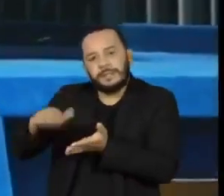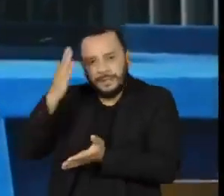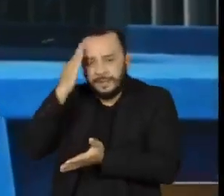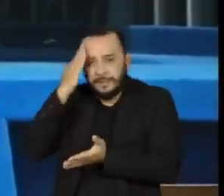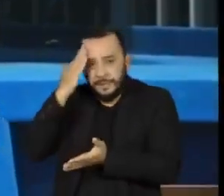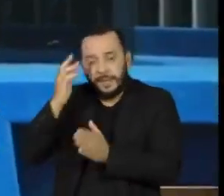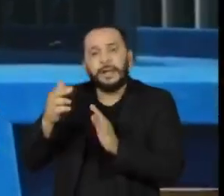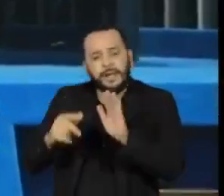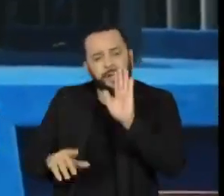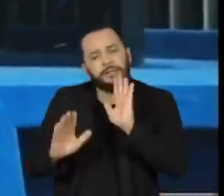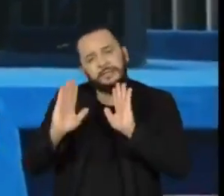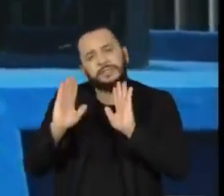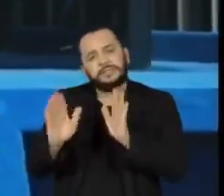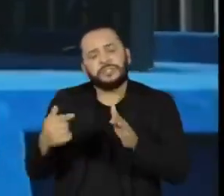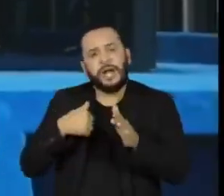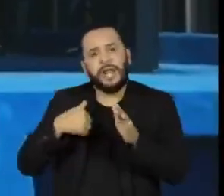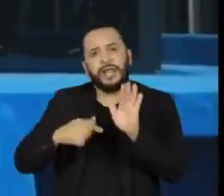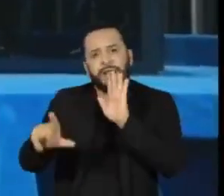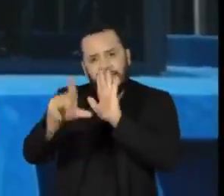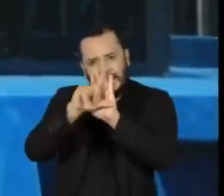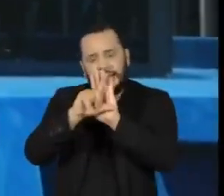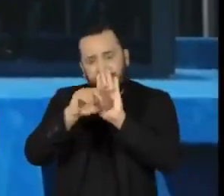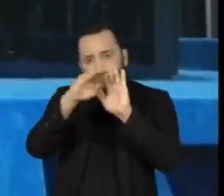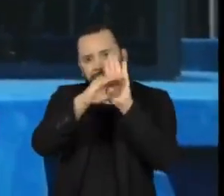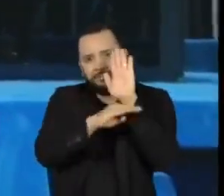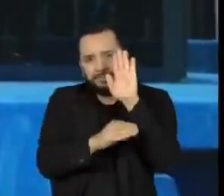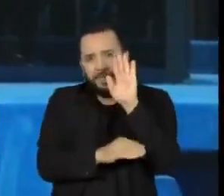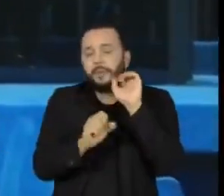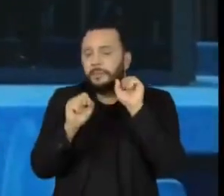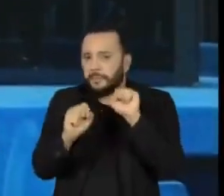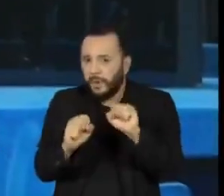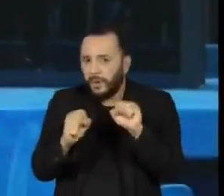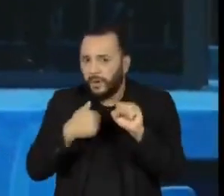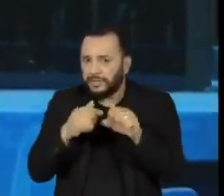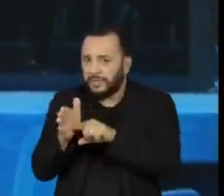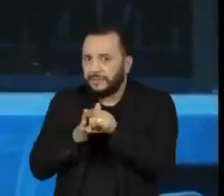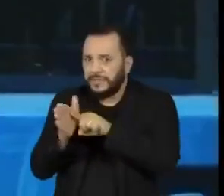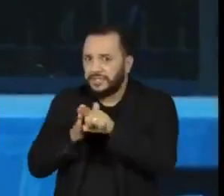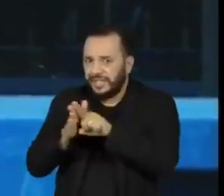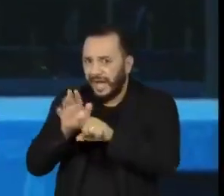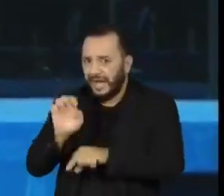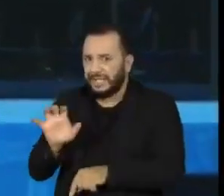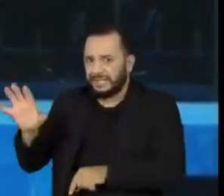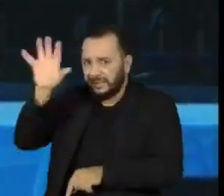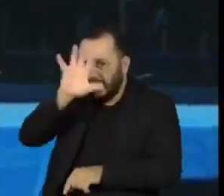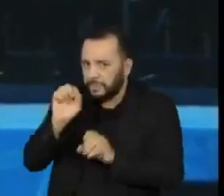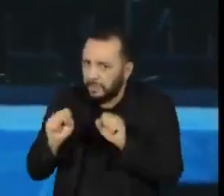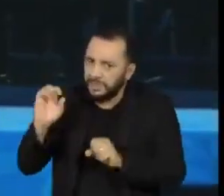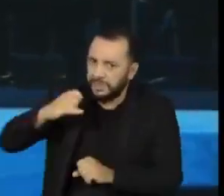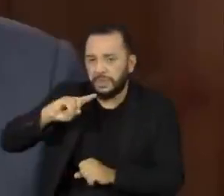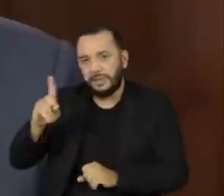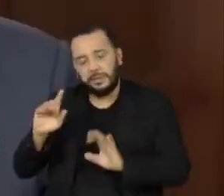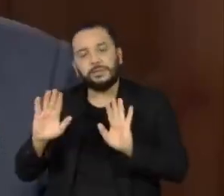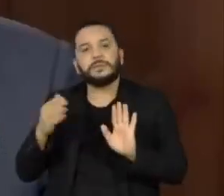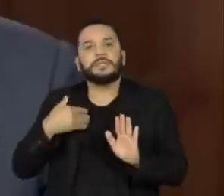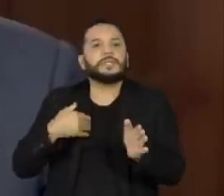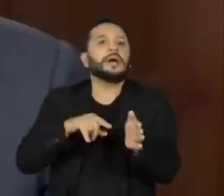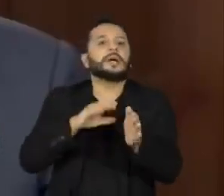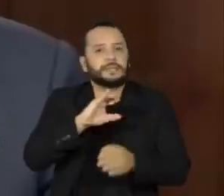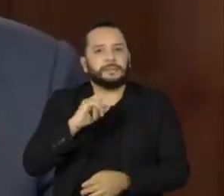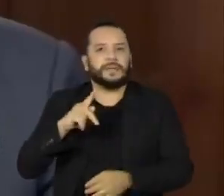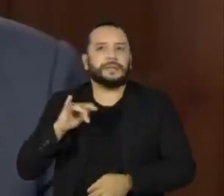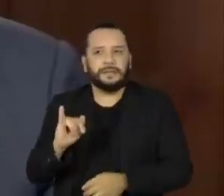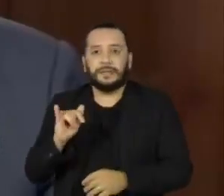regimento interno permite a criação de uma CPI sobre outros entes da federação. A instalação da CPI acontece ainda sob